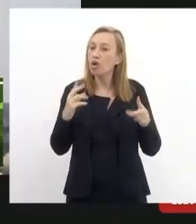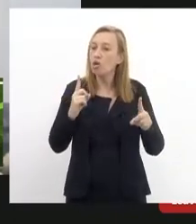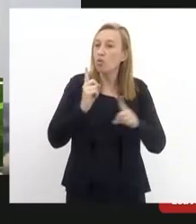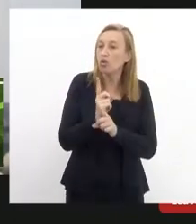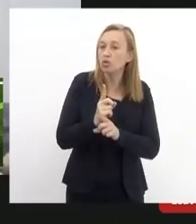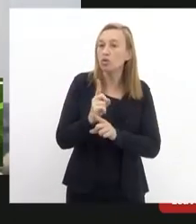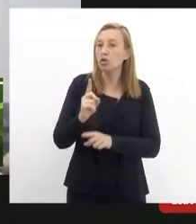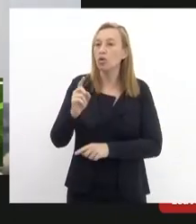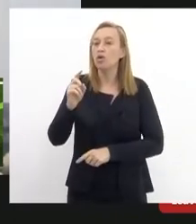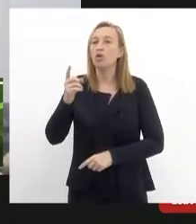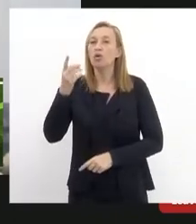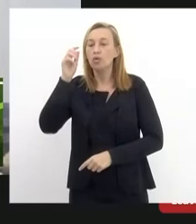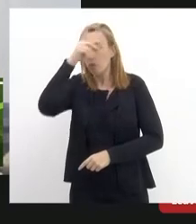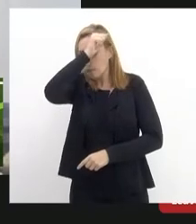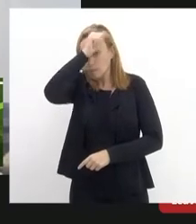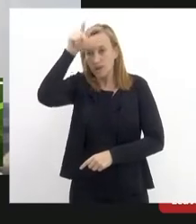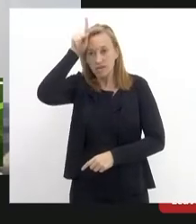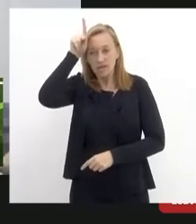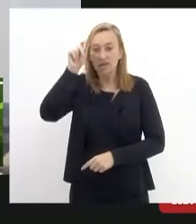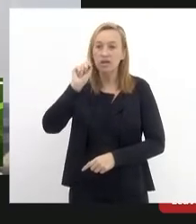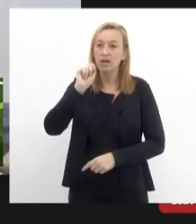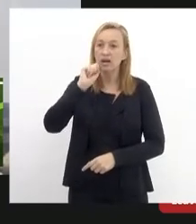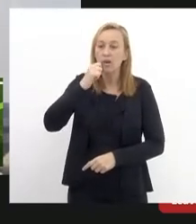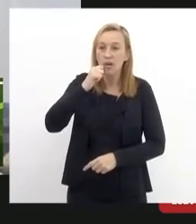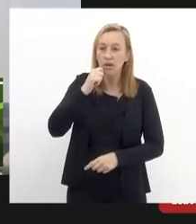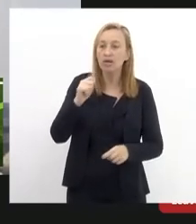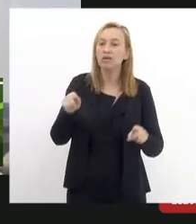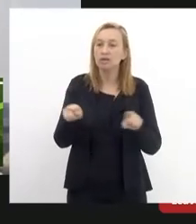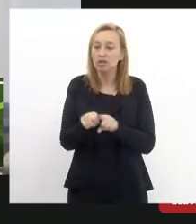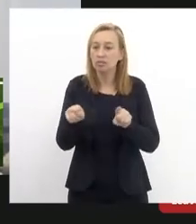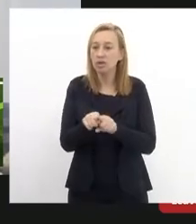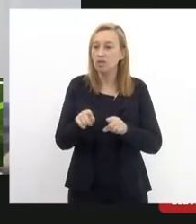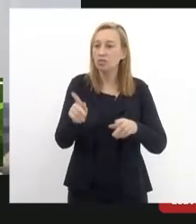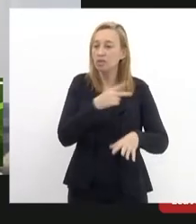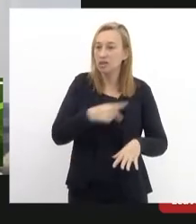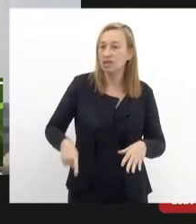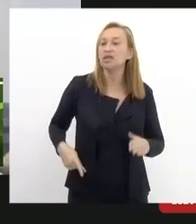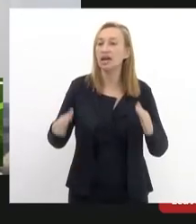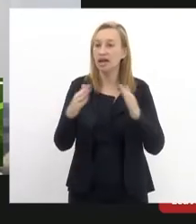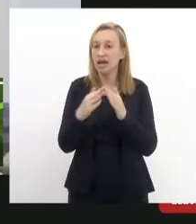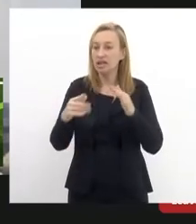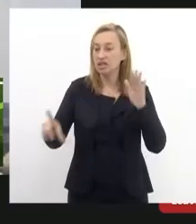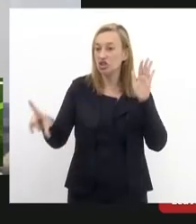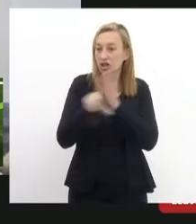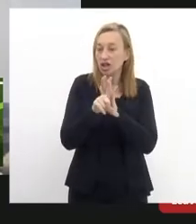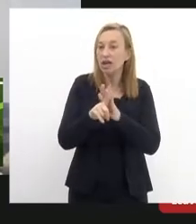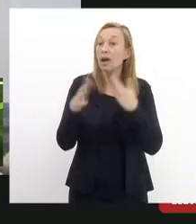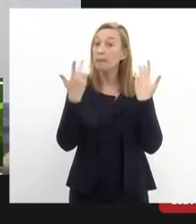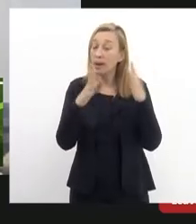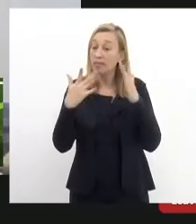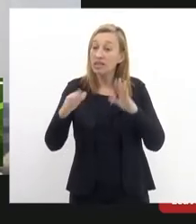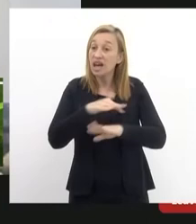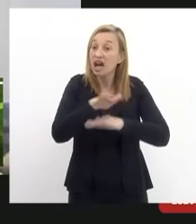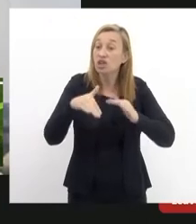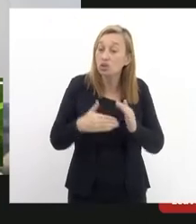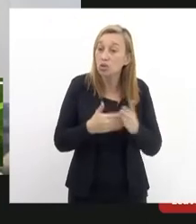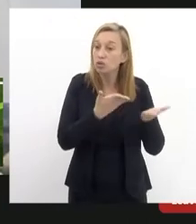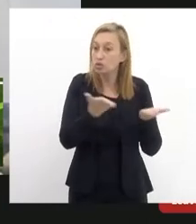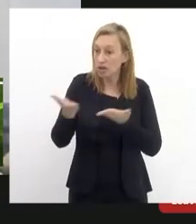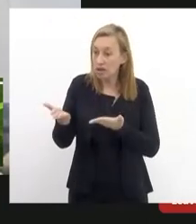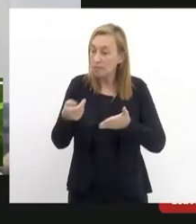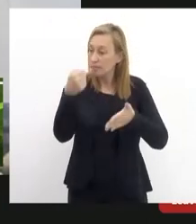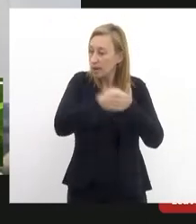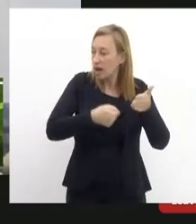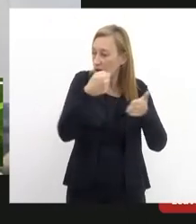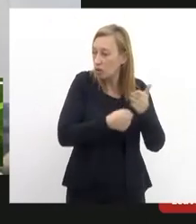possível um encontro com os presidentes das casas legislativas e aproveitar então parabenizar a todos e todas aí pela